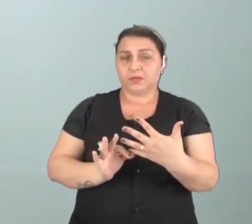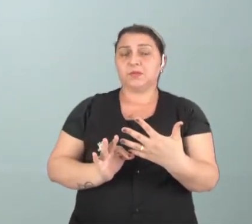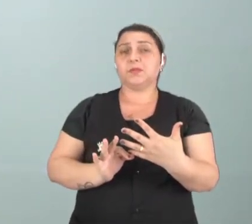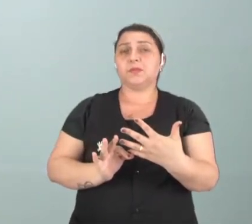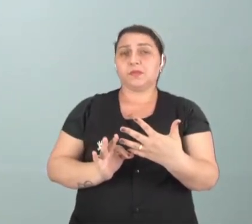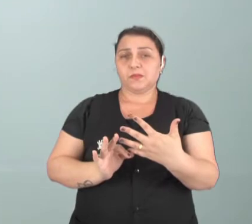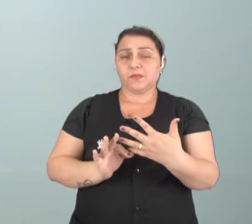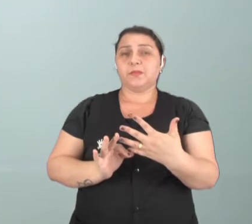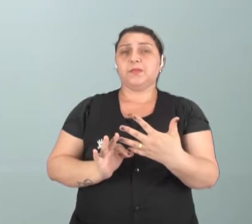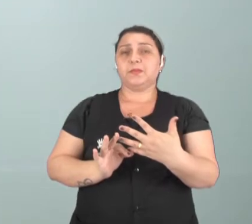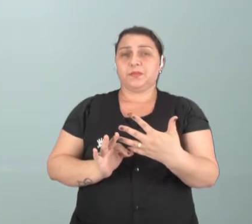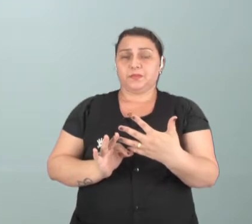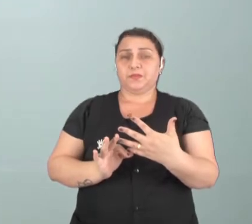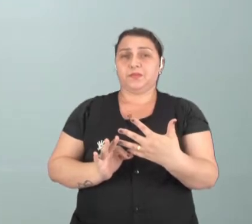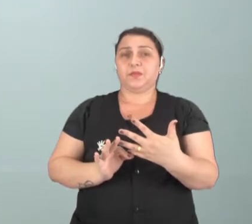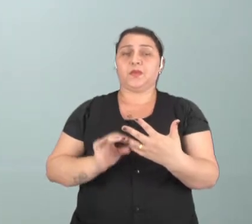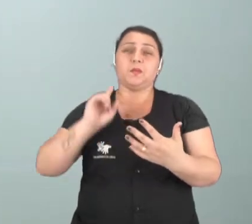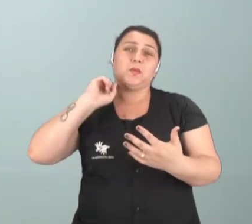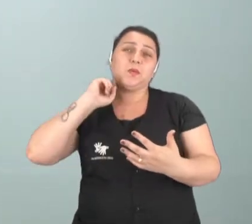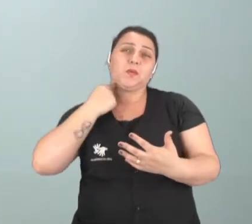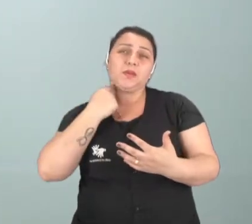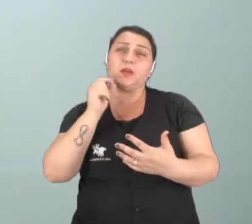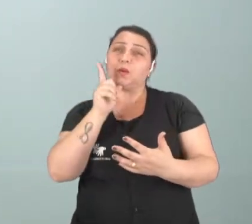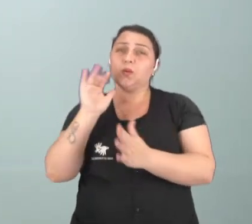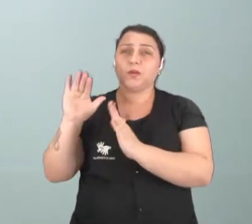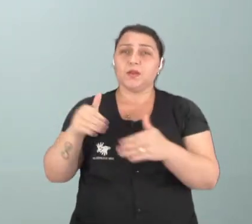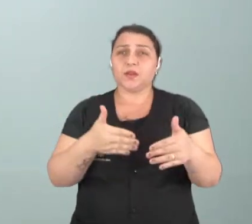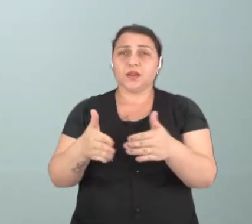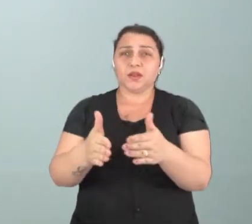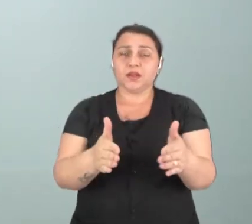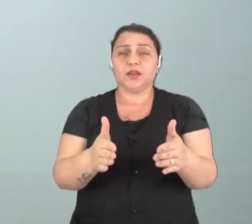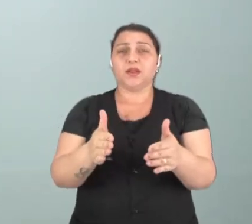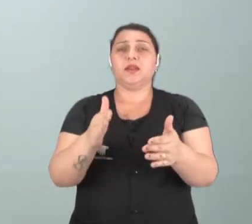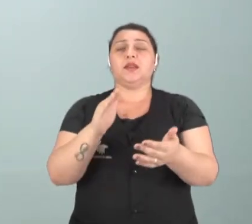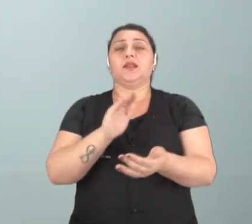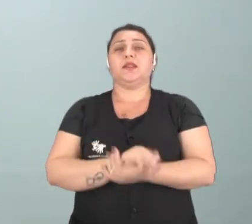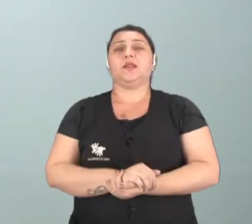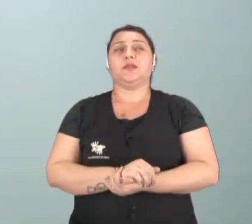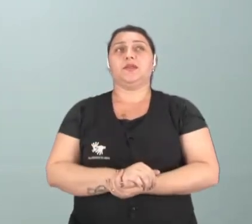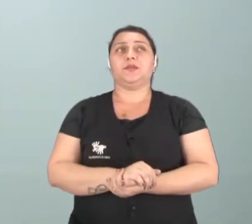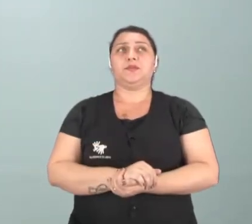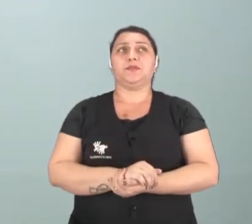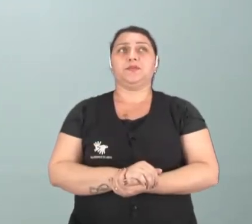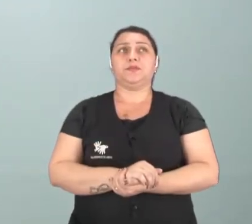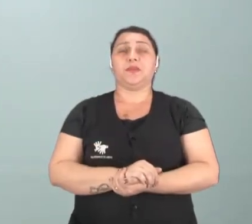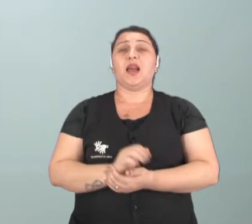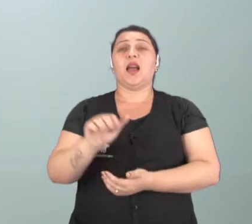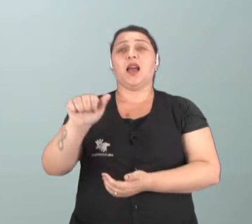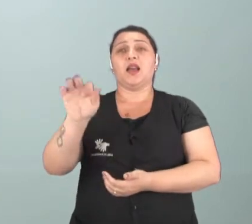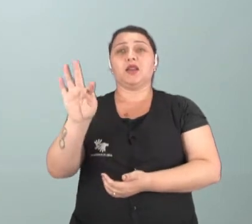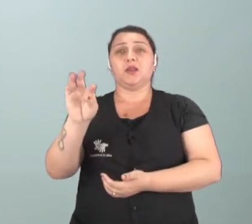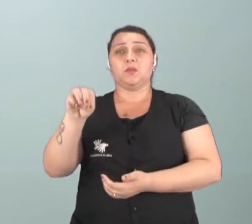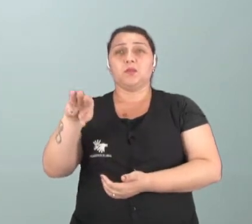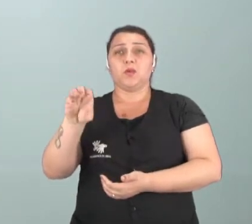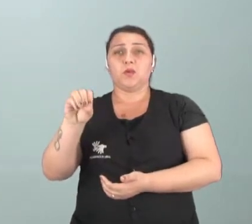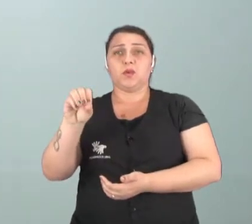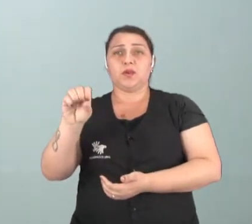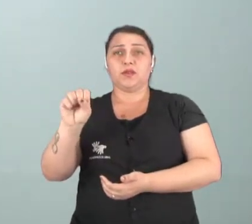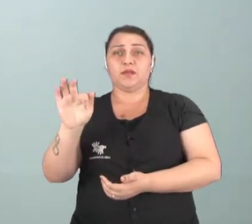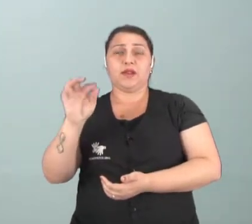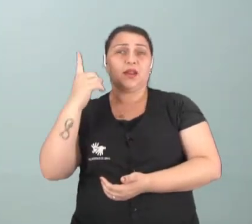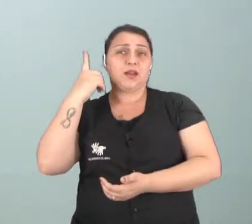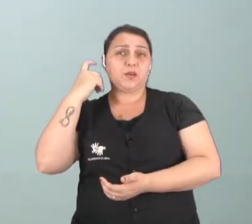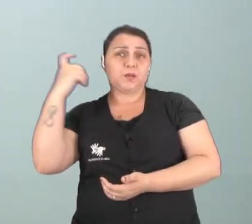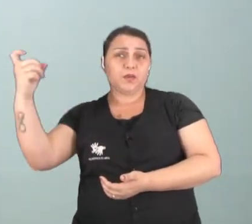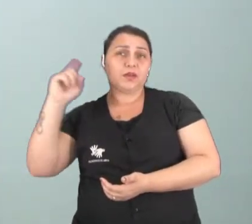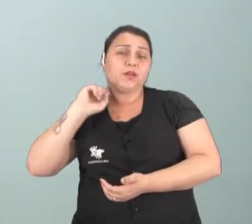poluição dos rios, poluição da atmosfera, poluição sonora.